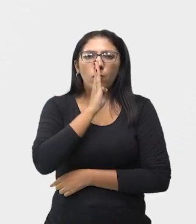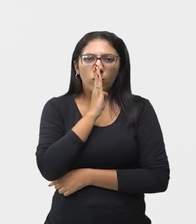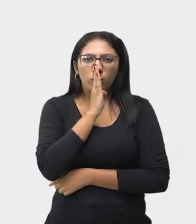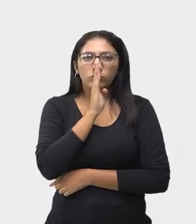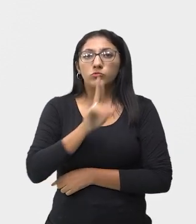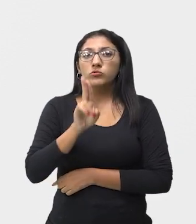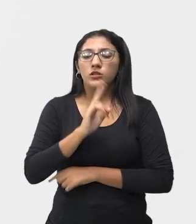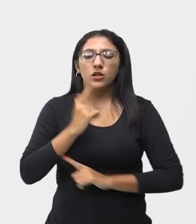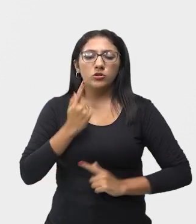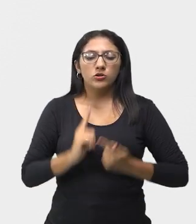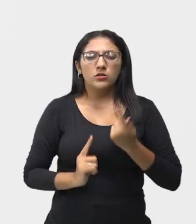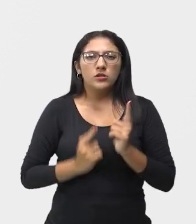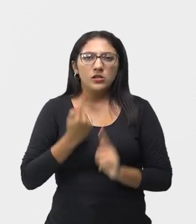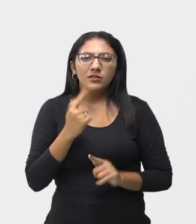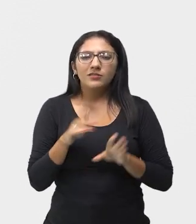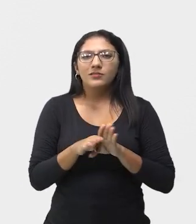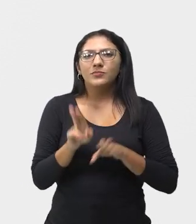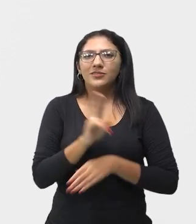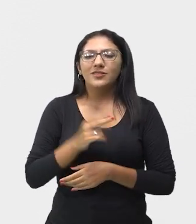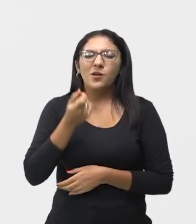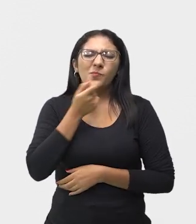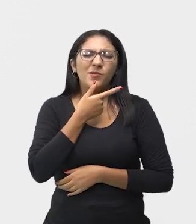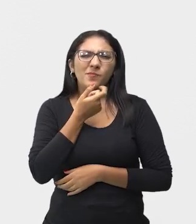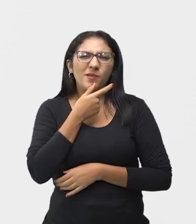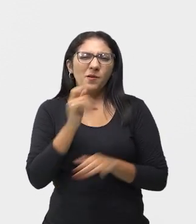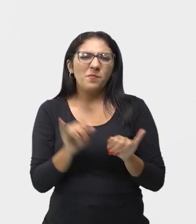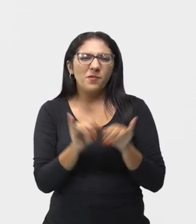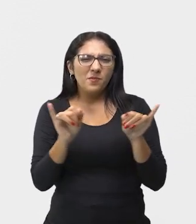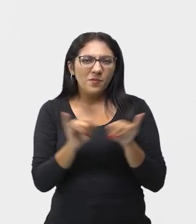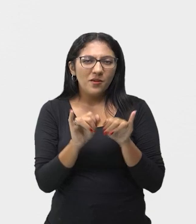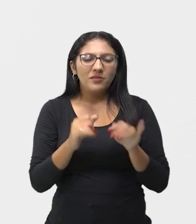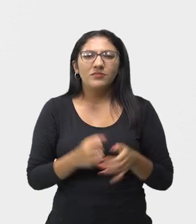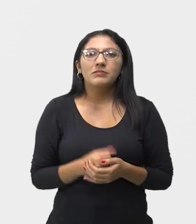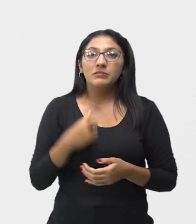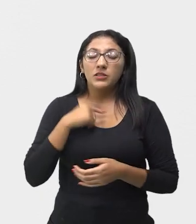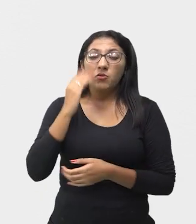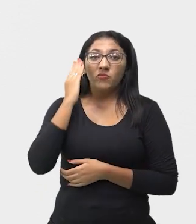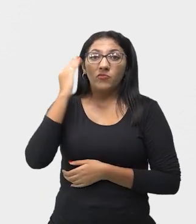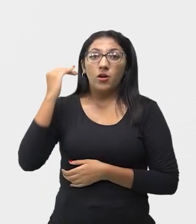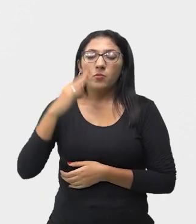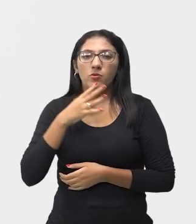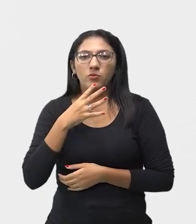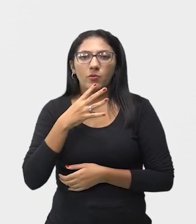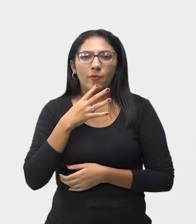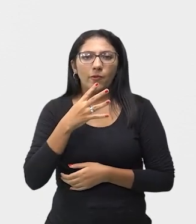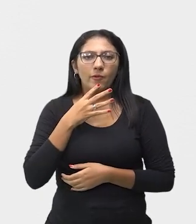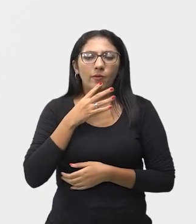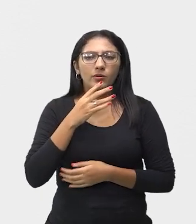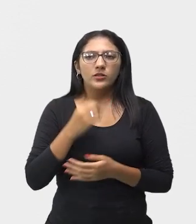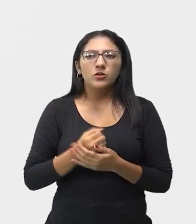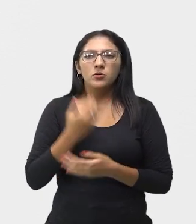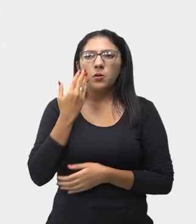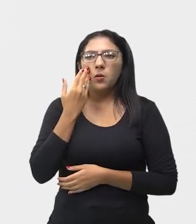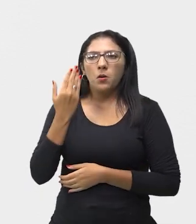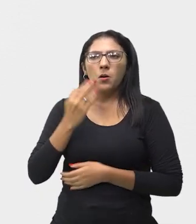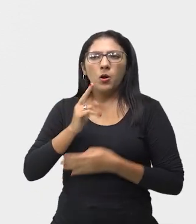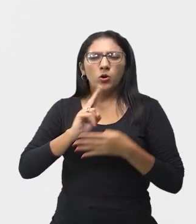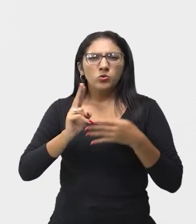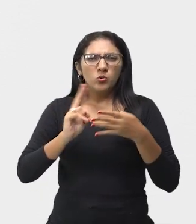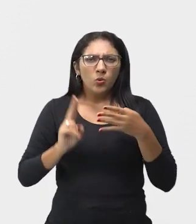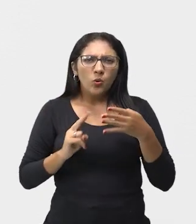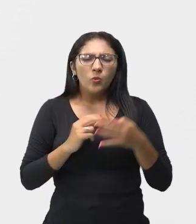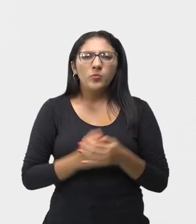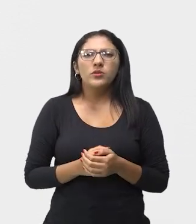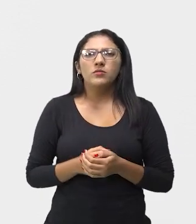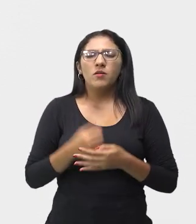de mímica e da comédia pastelão. É bastante conhecido pelos seus filmes, O Imigrante, O Garoto, Em